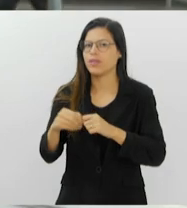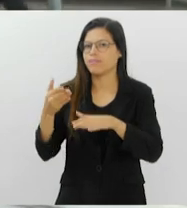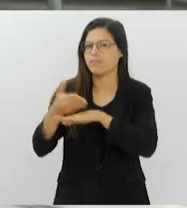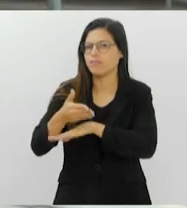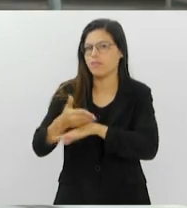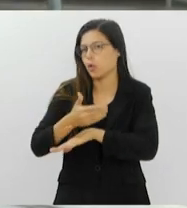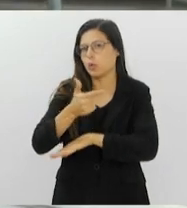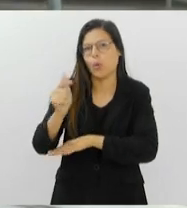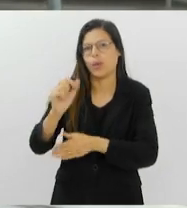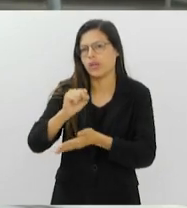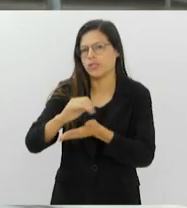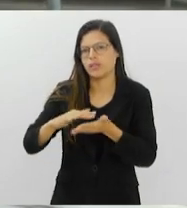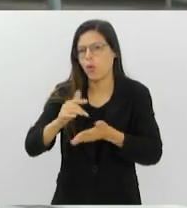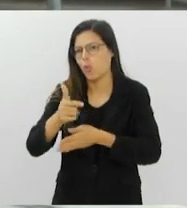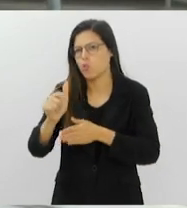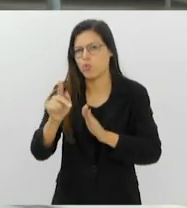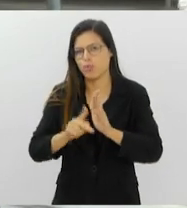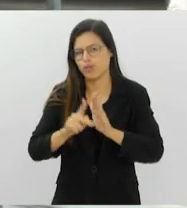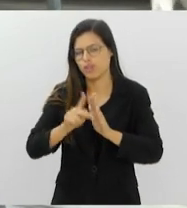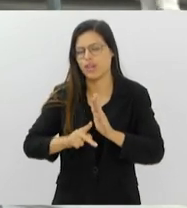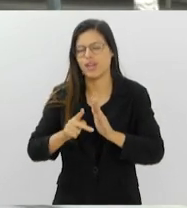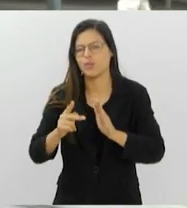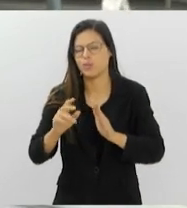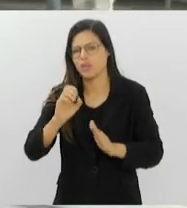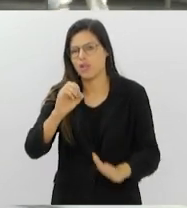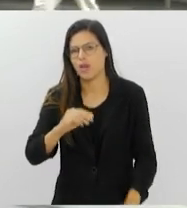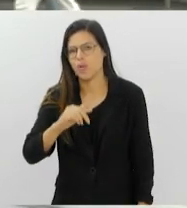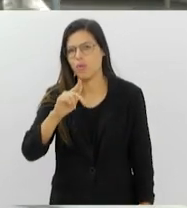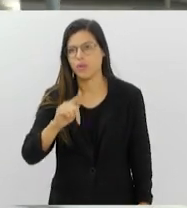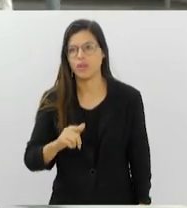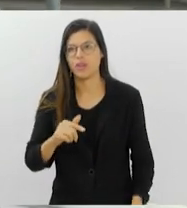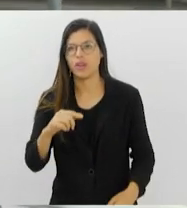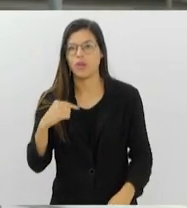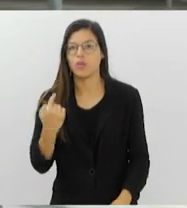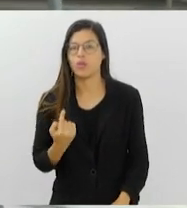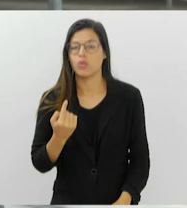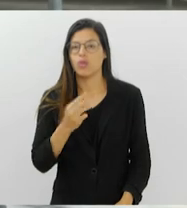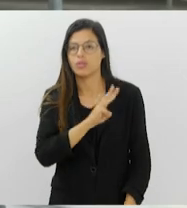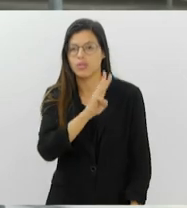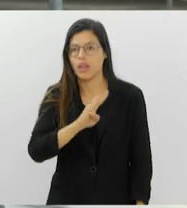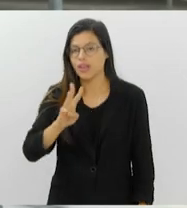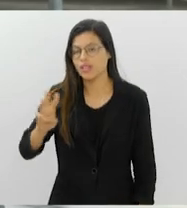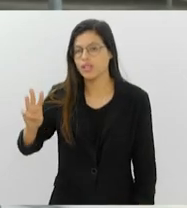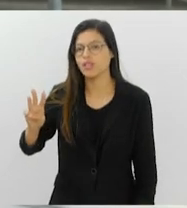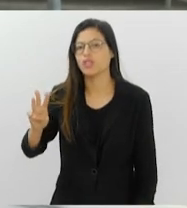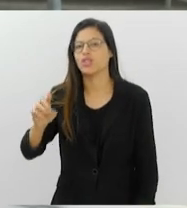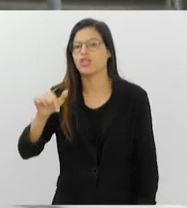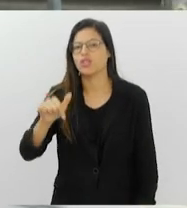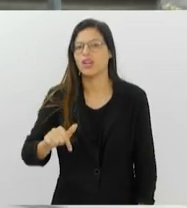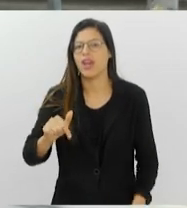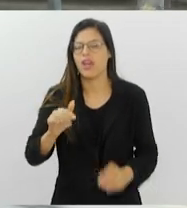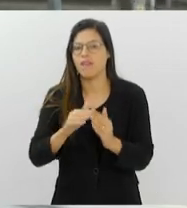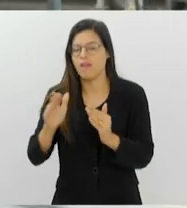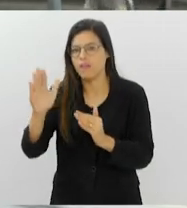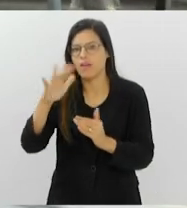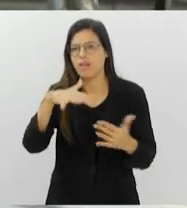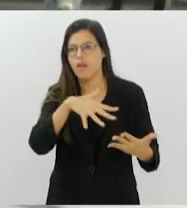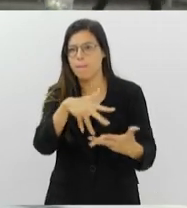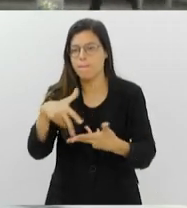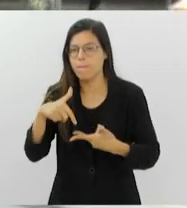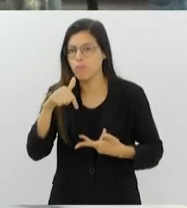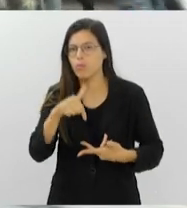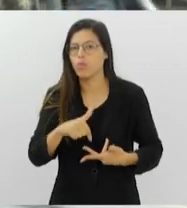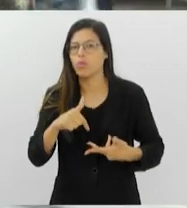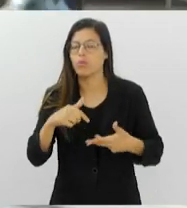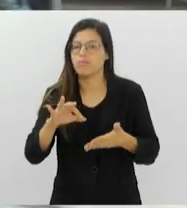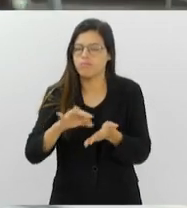atividades, de outros projetos da ONG? Então, nosso site é favelamundo.org.br, pra se inscrever, a única exigência é